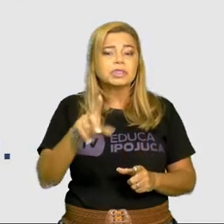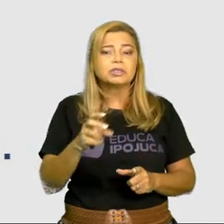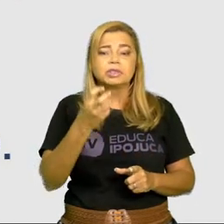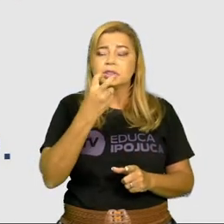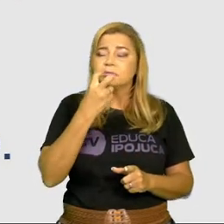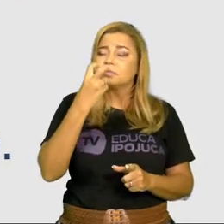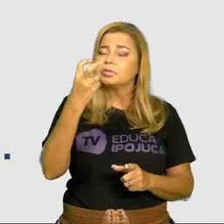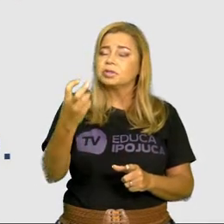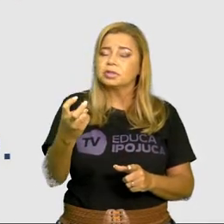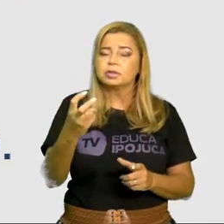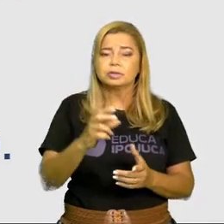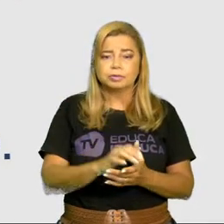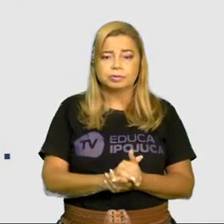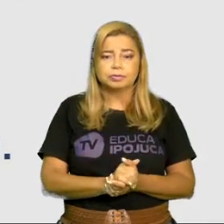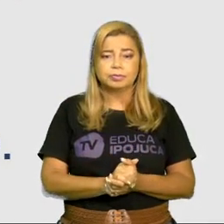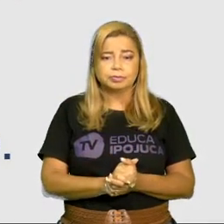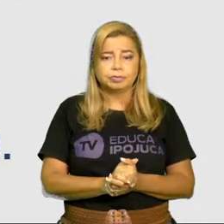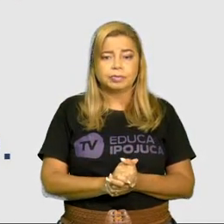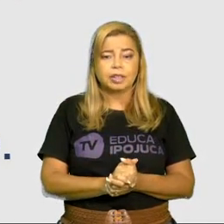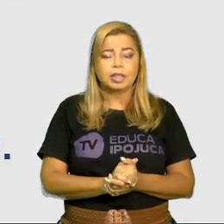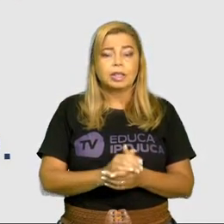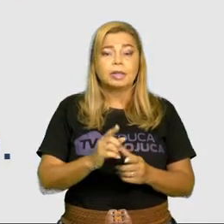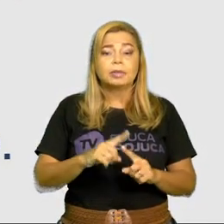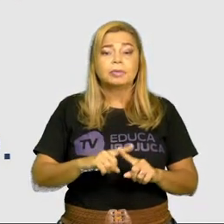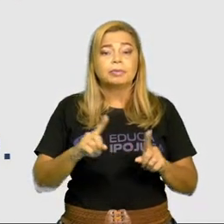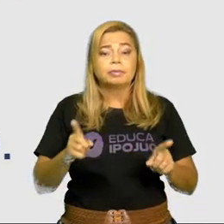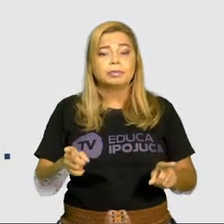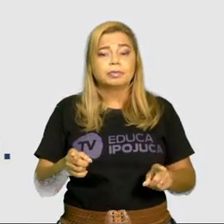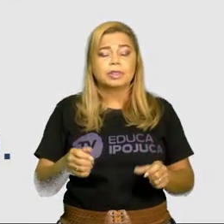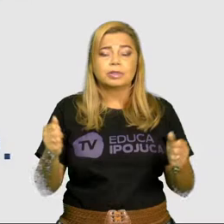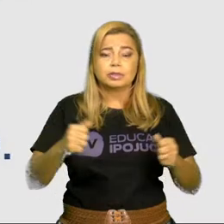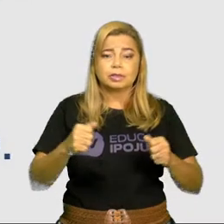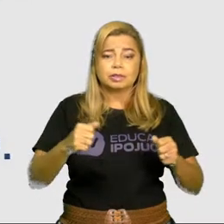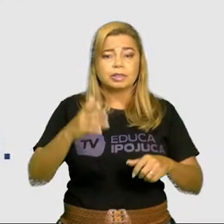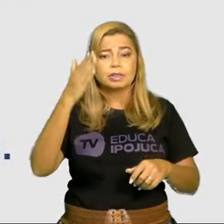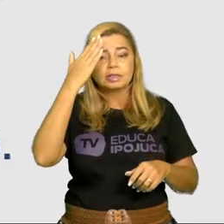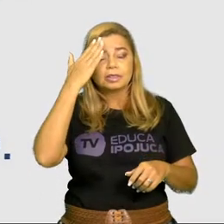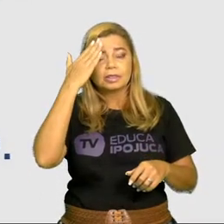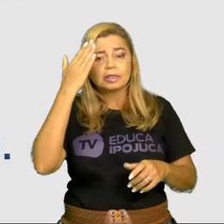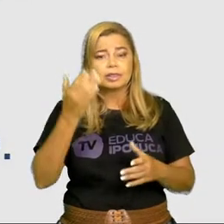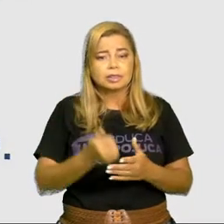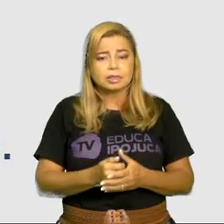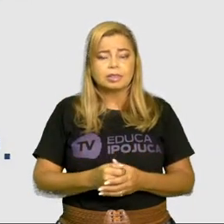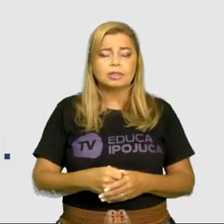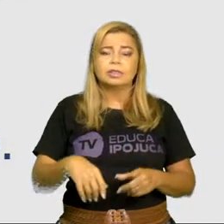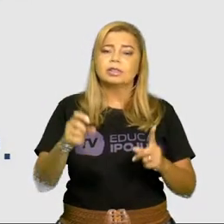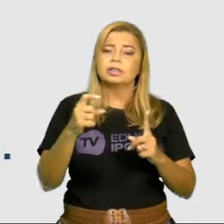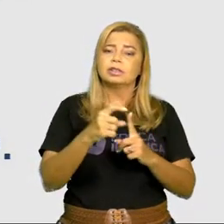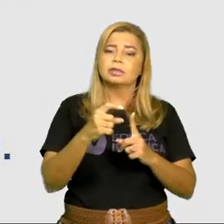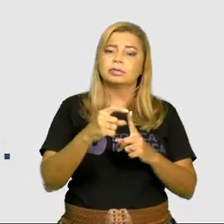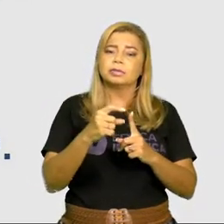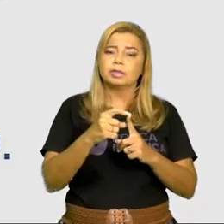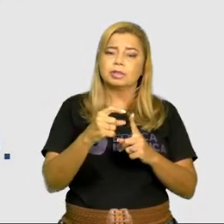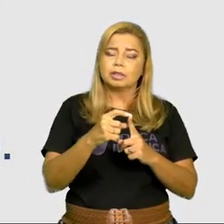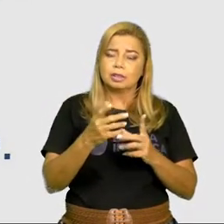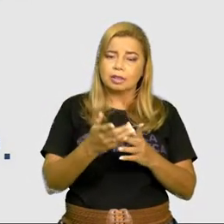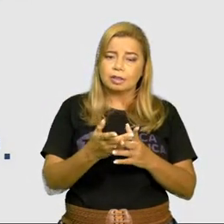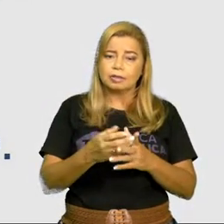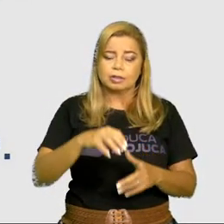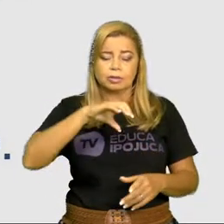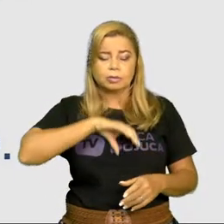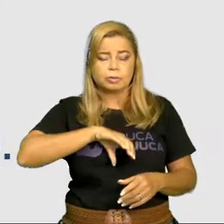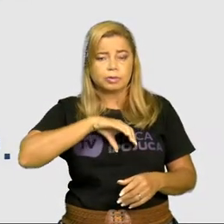existisse. Mas a gente tem que entender que as nossas palavras, algumas palavras da nossa língua